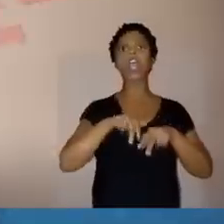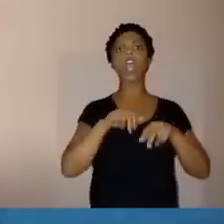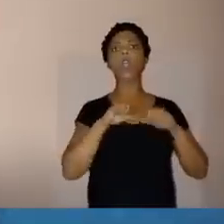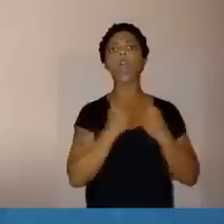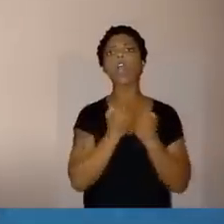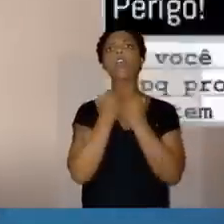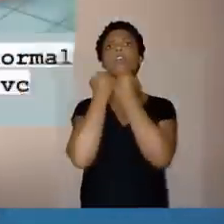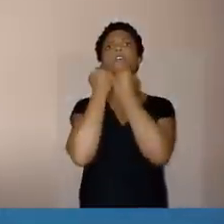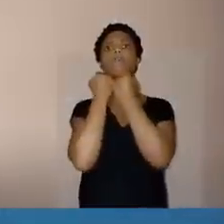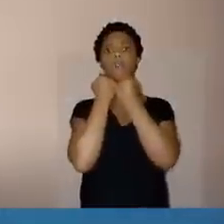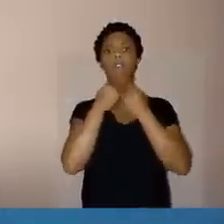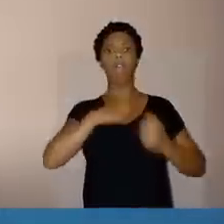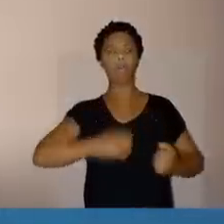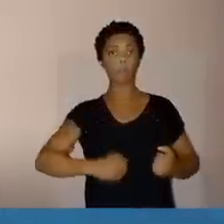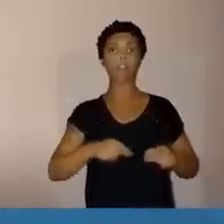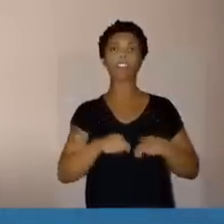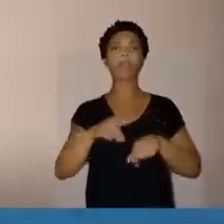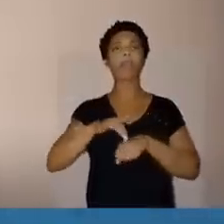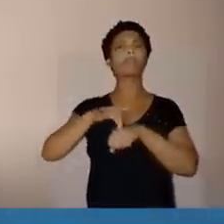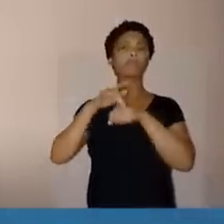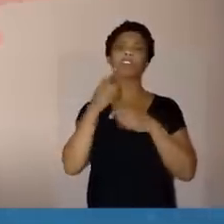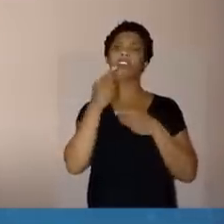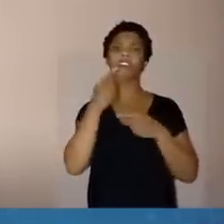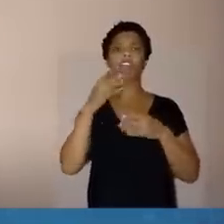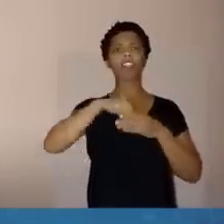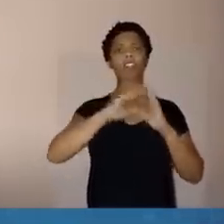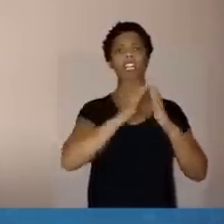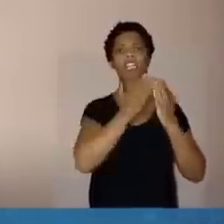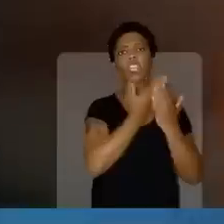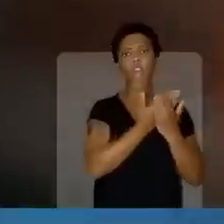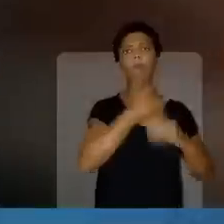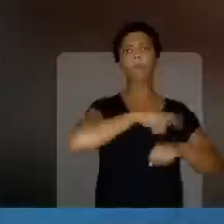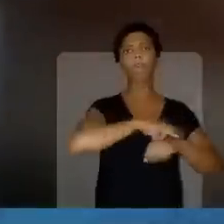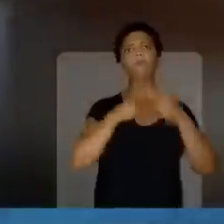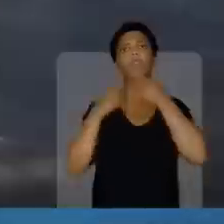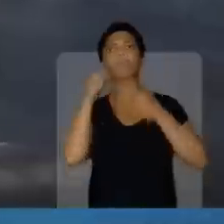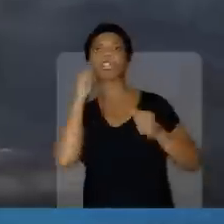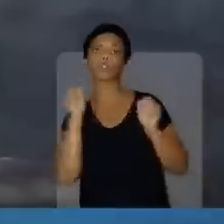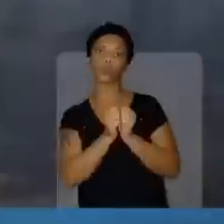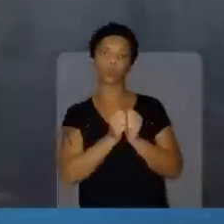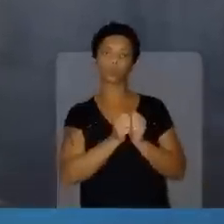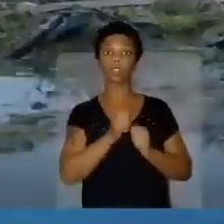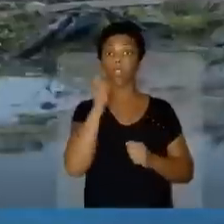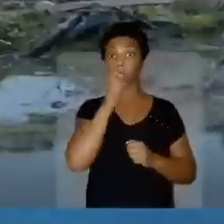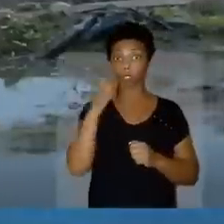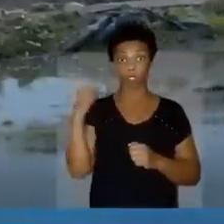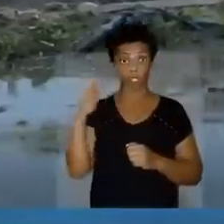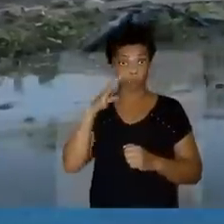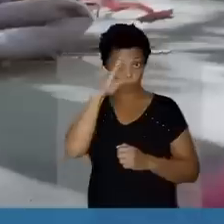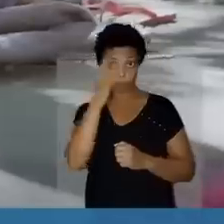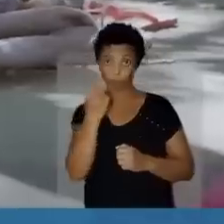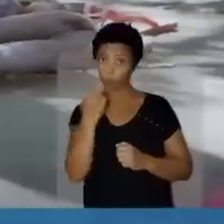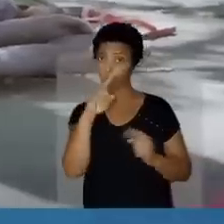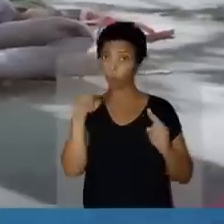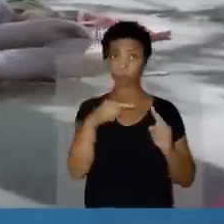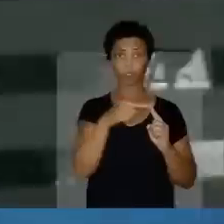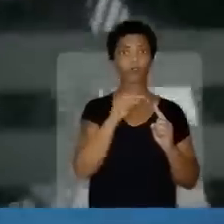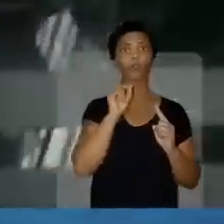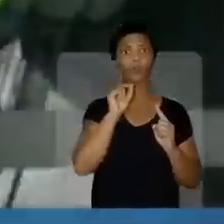o aborto e absurdos como esse dos banheiros unissex nas escolas. As mentiras de Bolsonaro têm um único objetivo.